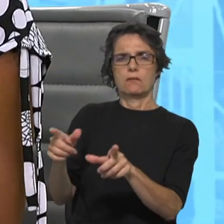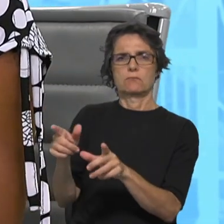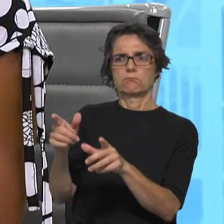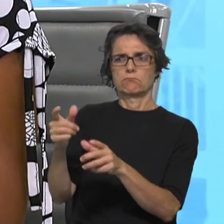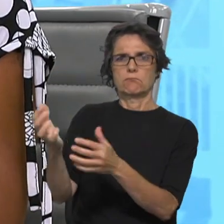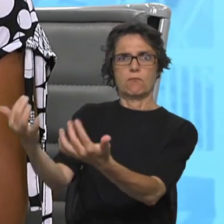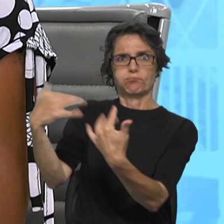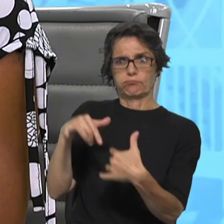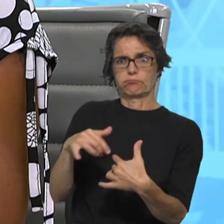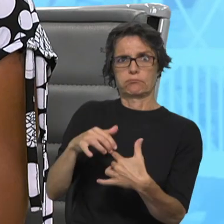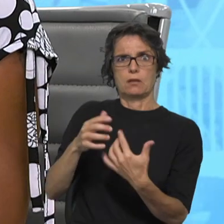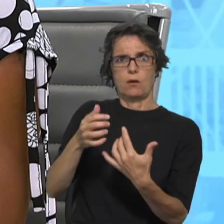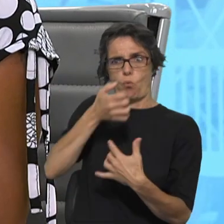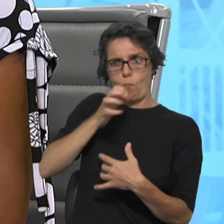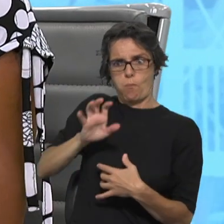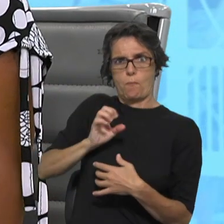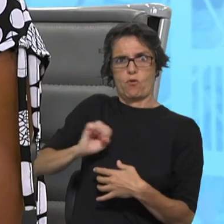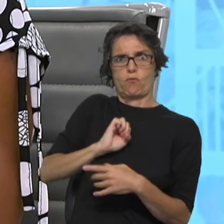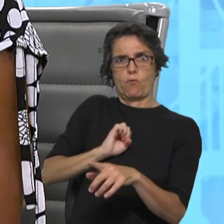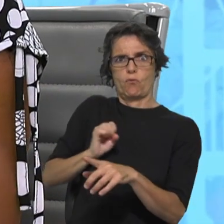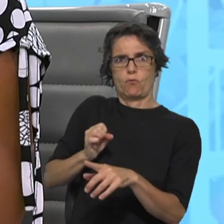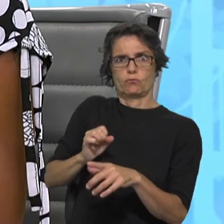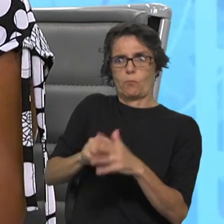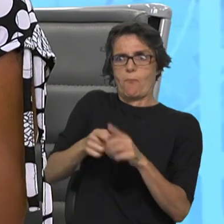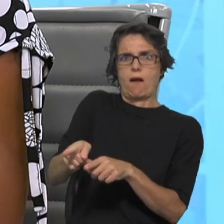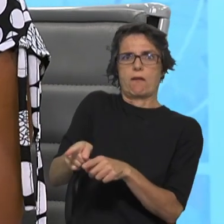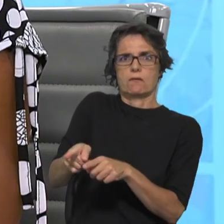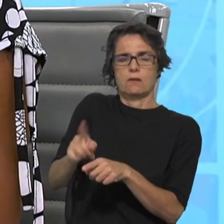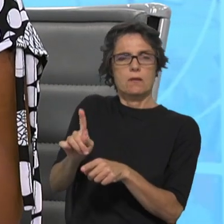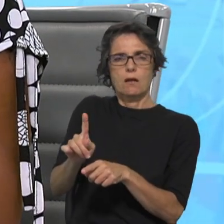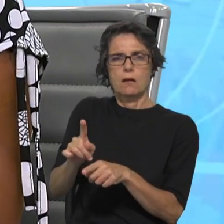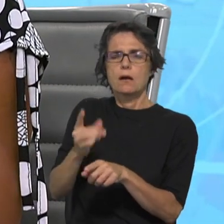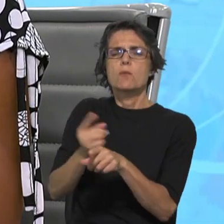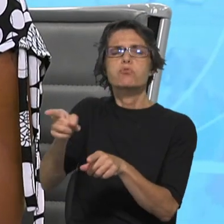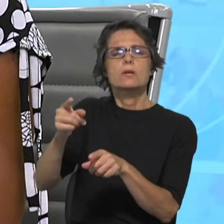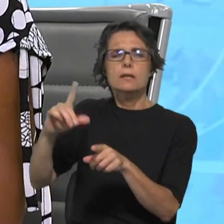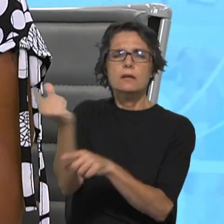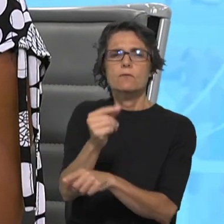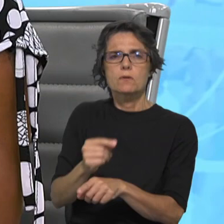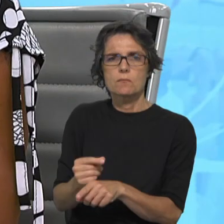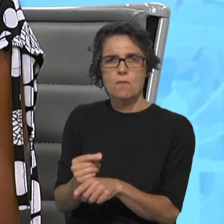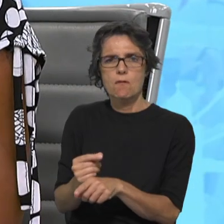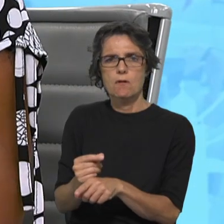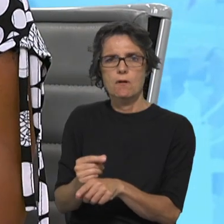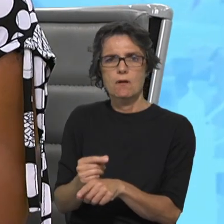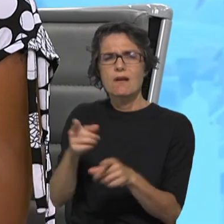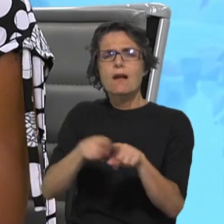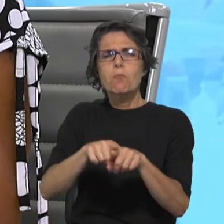ameaça, olhemos também para as causas, e causas ao nível governamental, causas ao nível